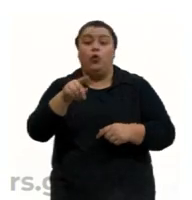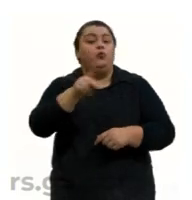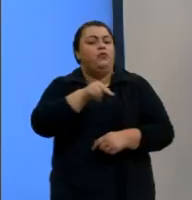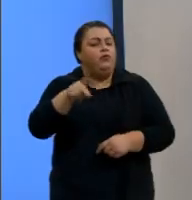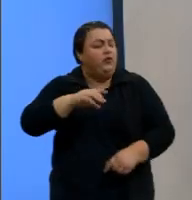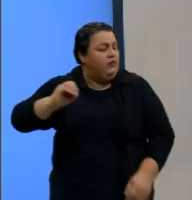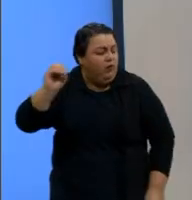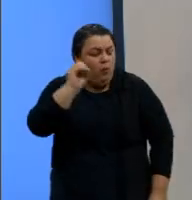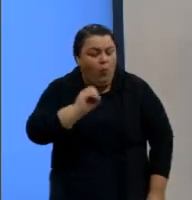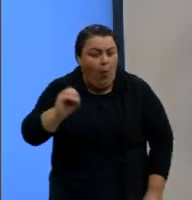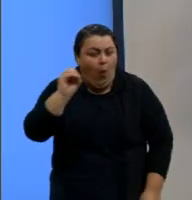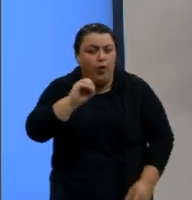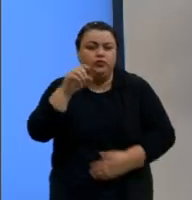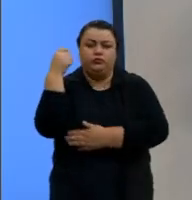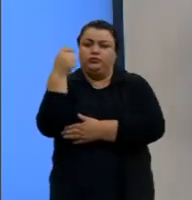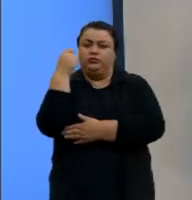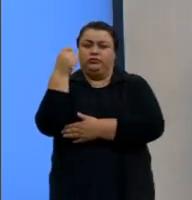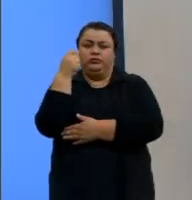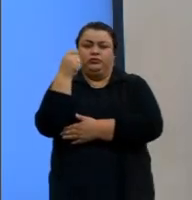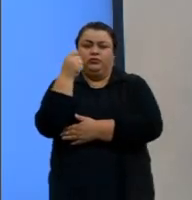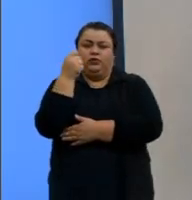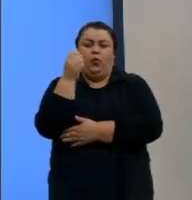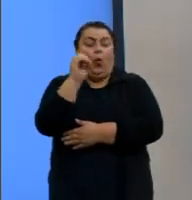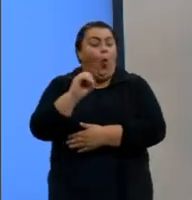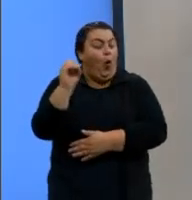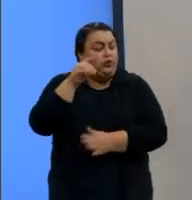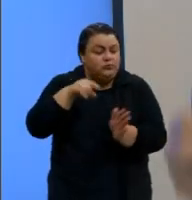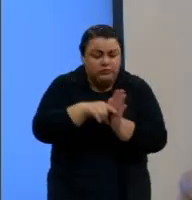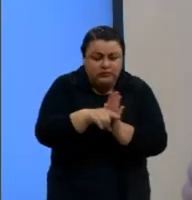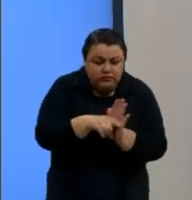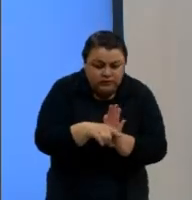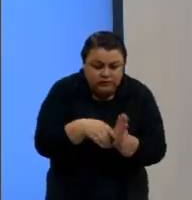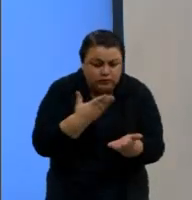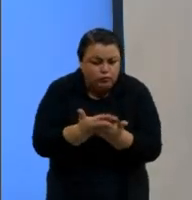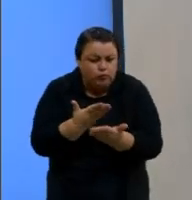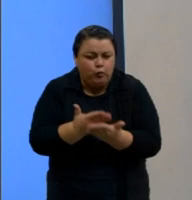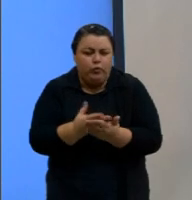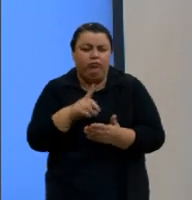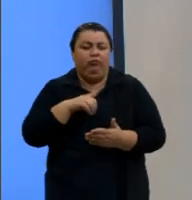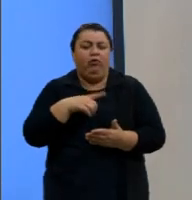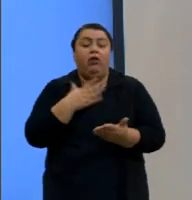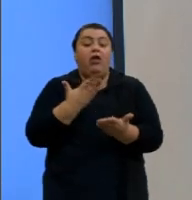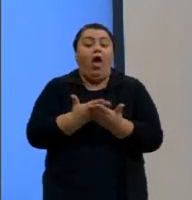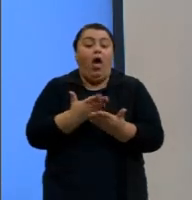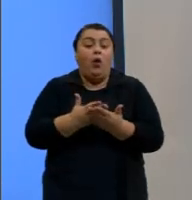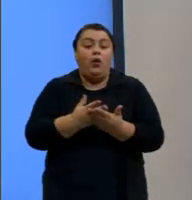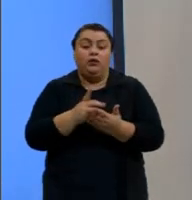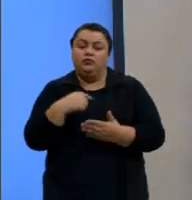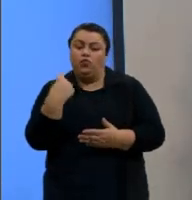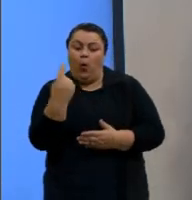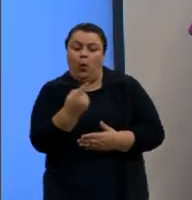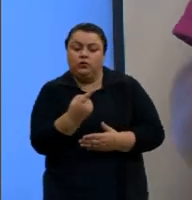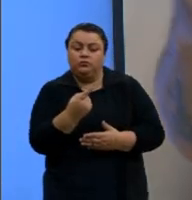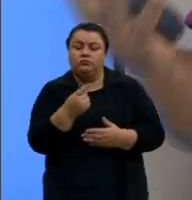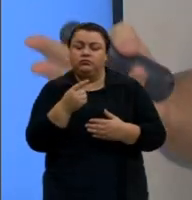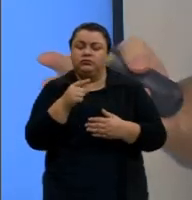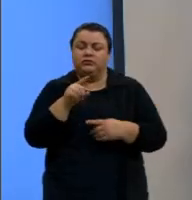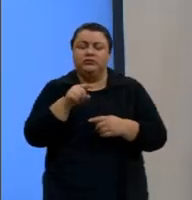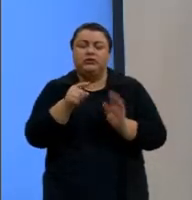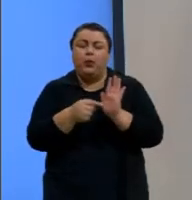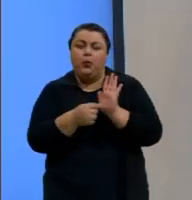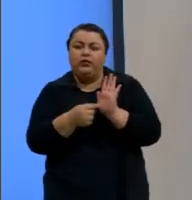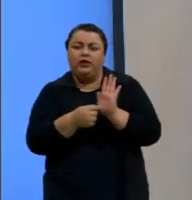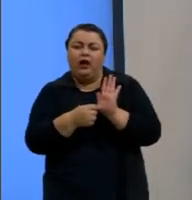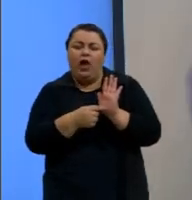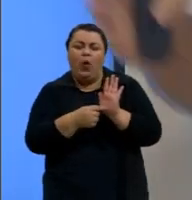são ótimos professores, ótimos pesquisadores, dão as melhores aulas. Nós estamos aqui apenas para colocar talvez uma visão diferente,